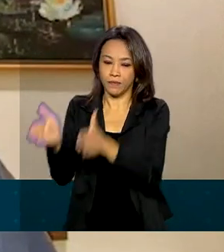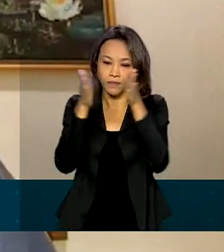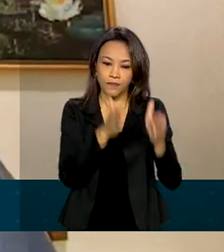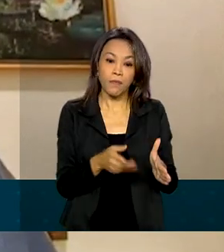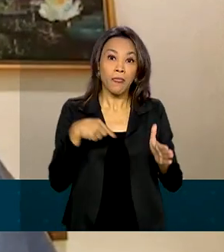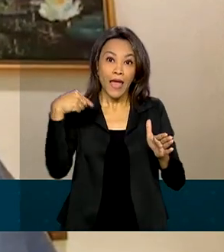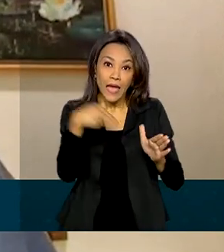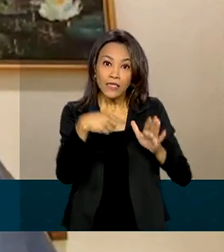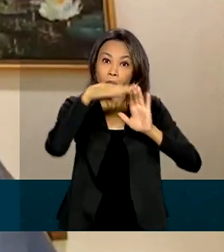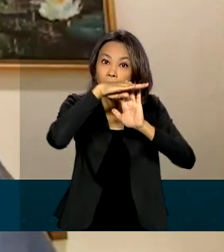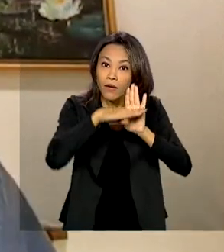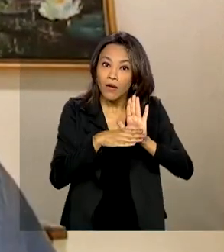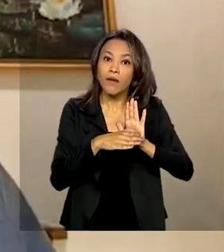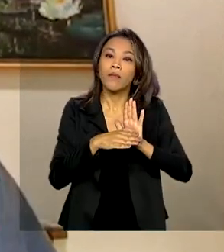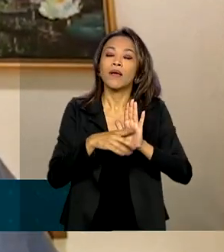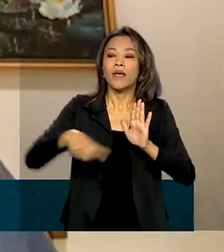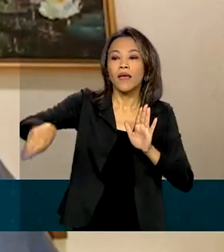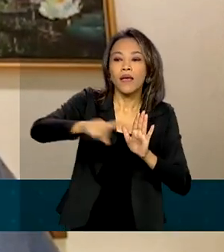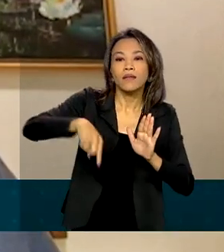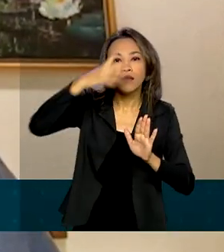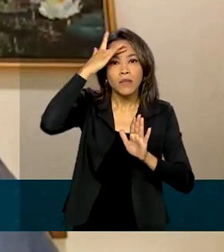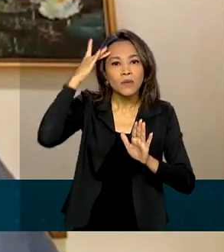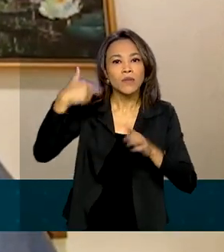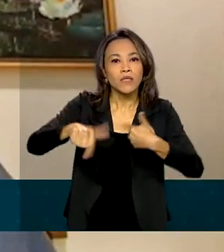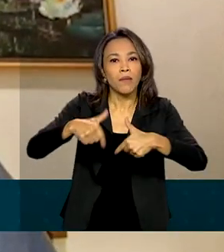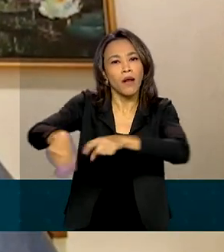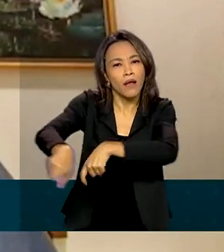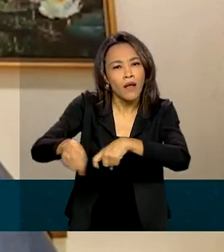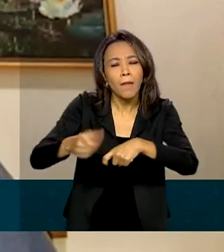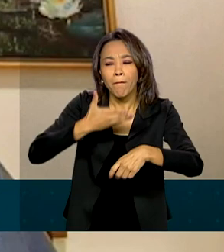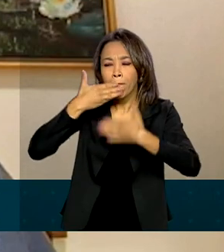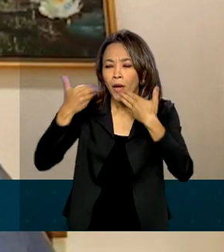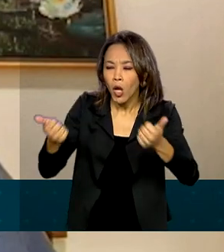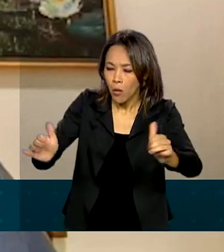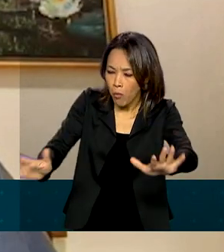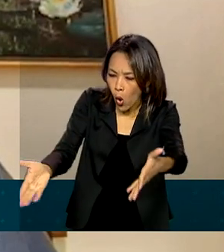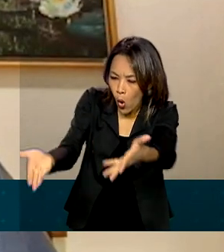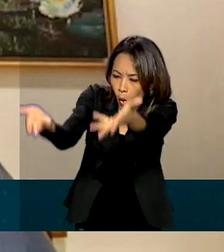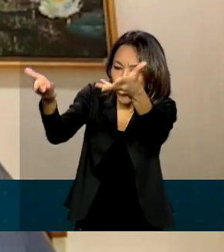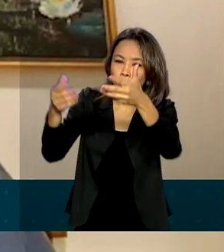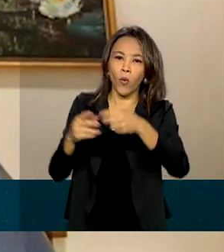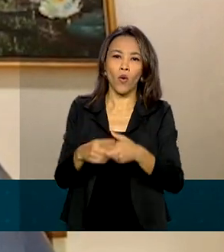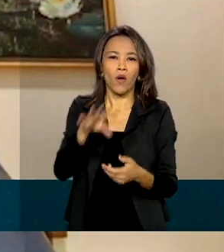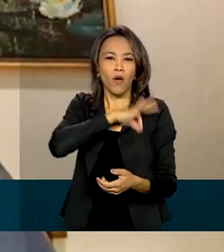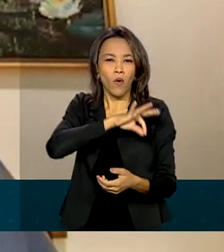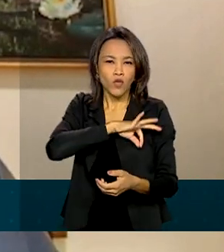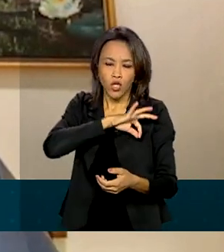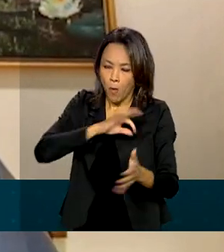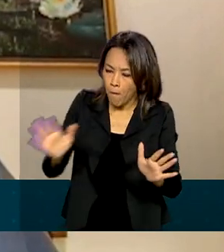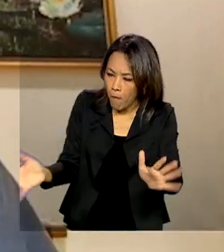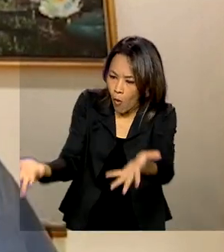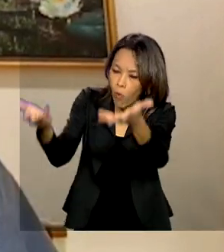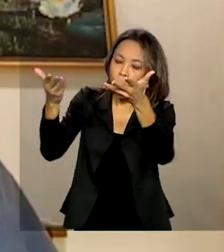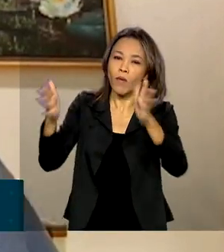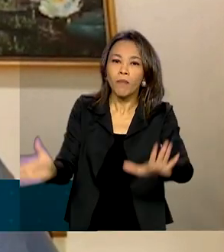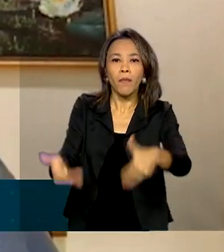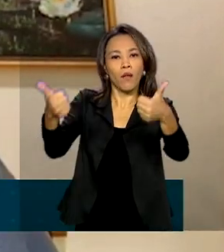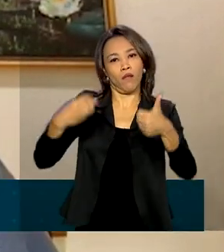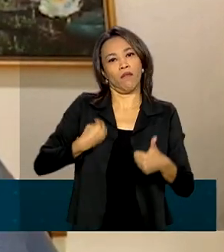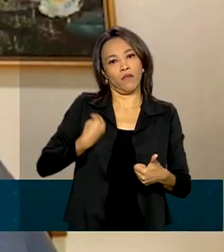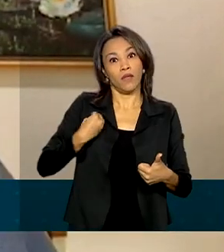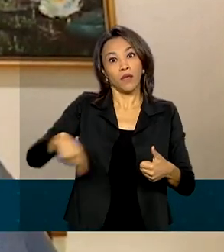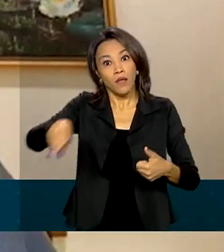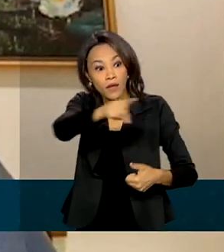permite que os agricultores familiares melhorem a sua produtividade, melhorem a sua renda, melhorem a sua qualidade de vida, e as empresas também